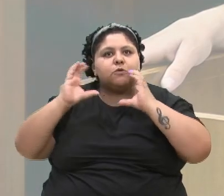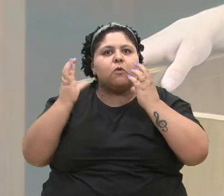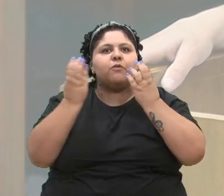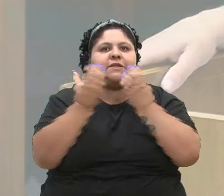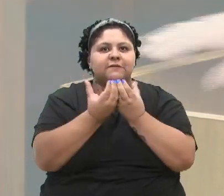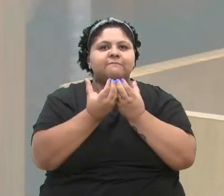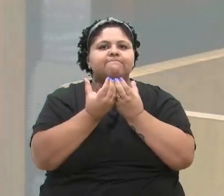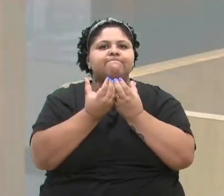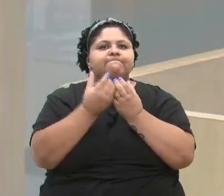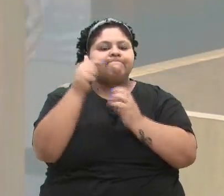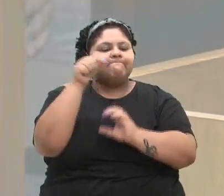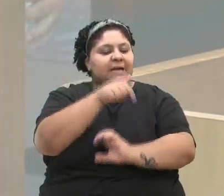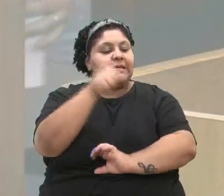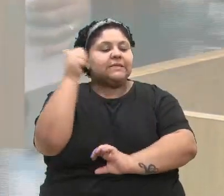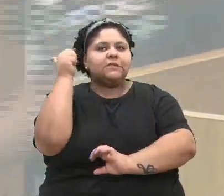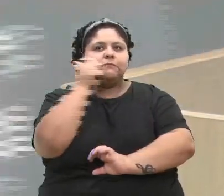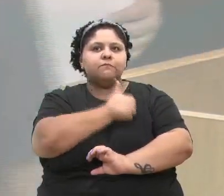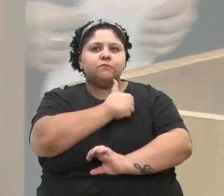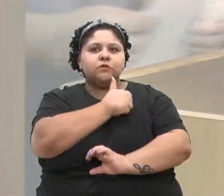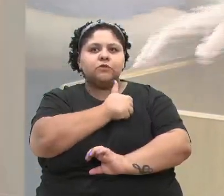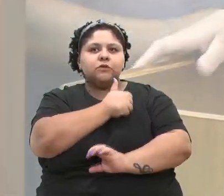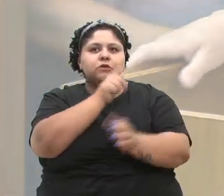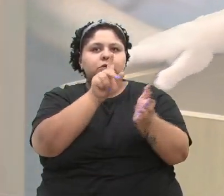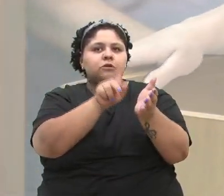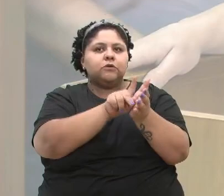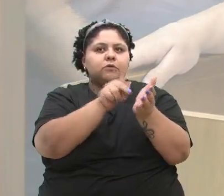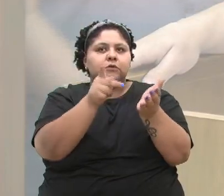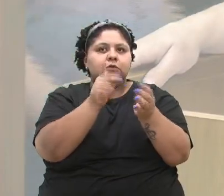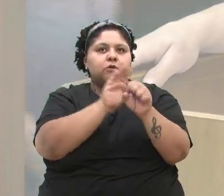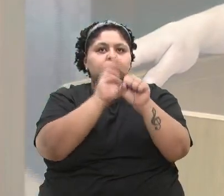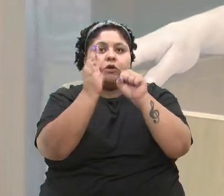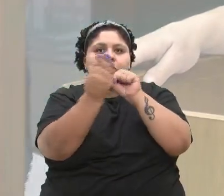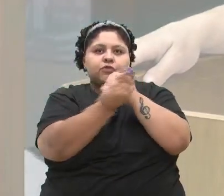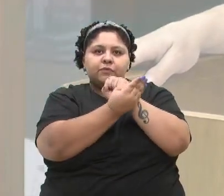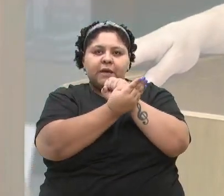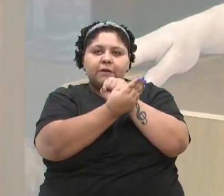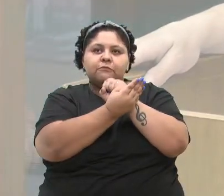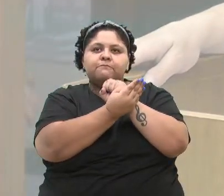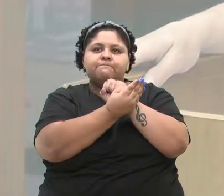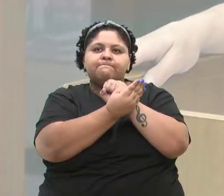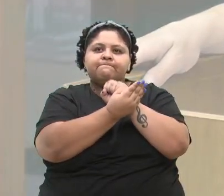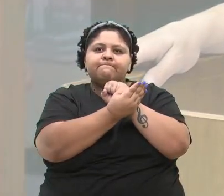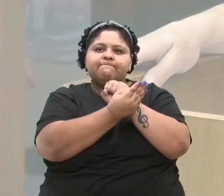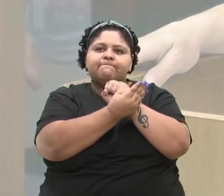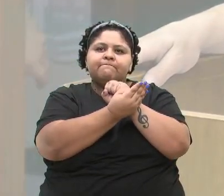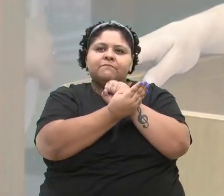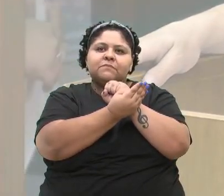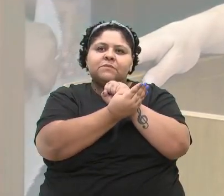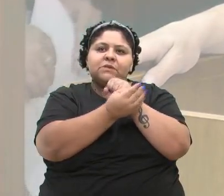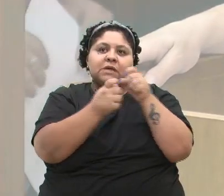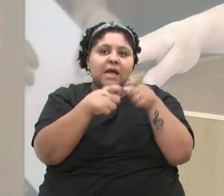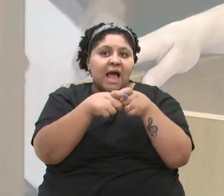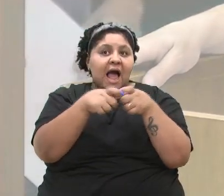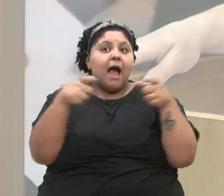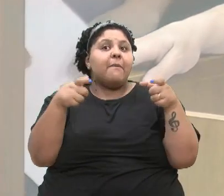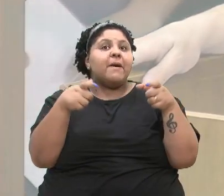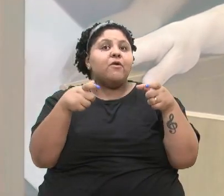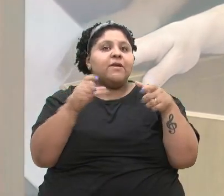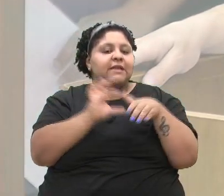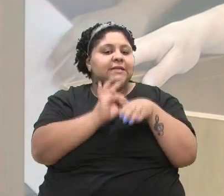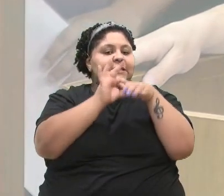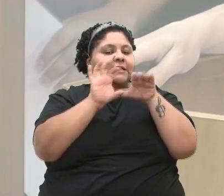Essas mulheres, o jornal dos bairros traz, que são a maioria nas lideranças comunitárias,